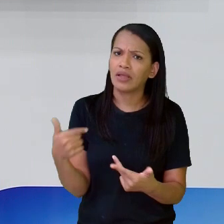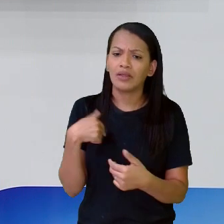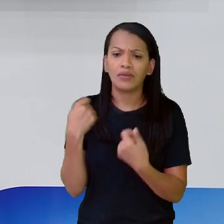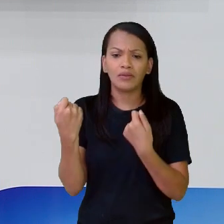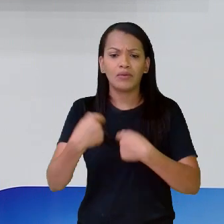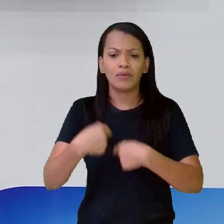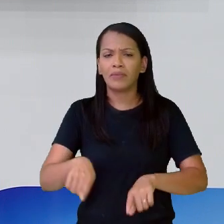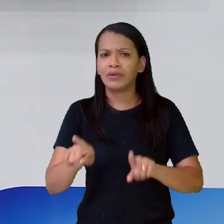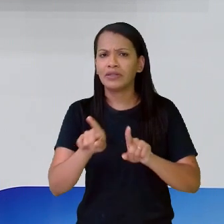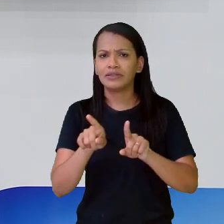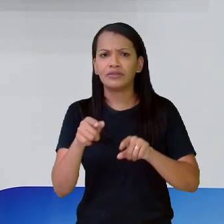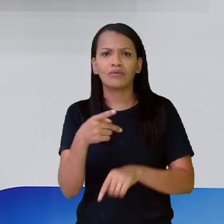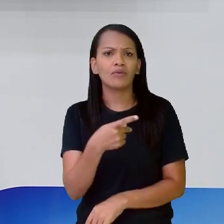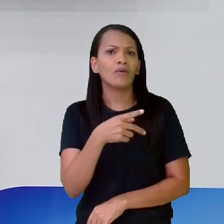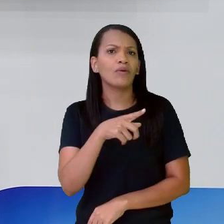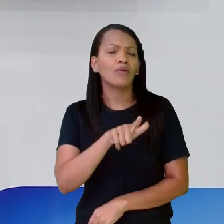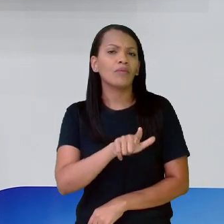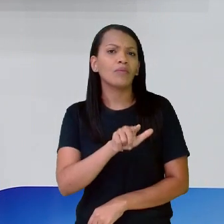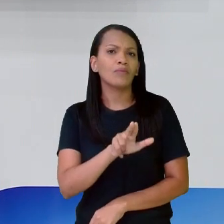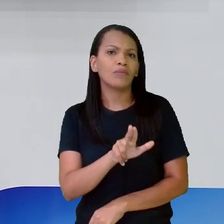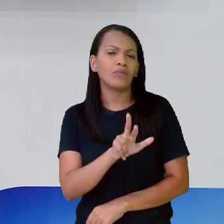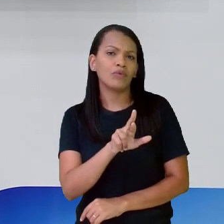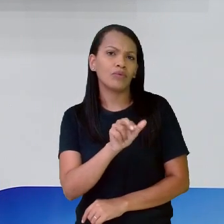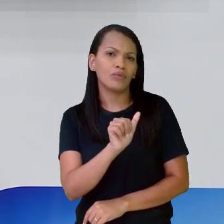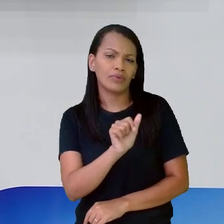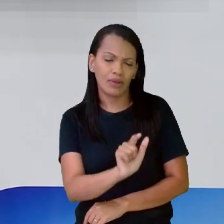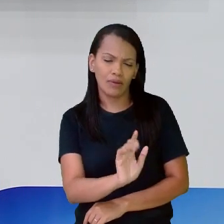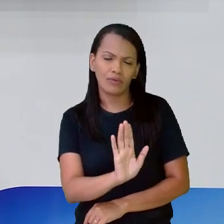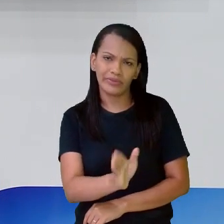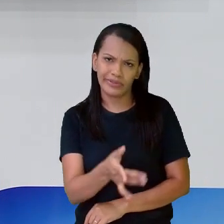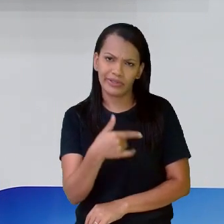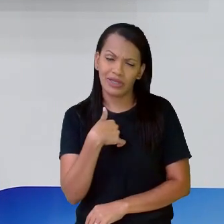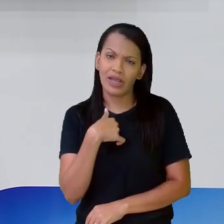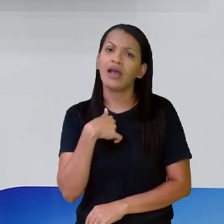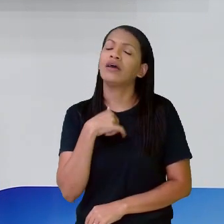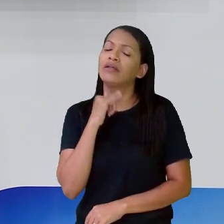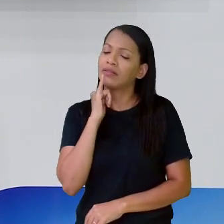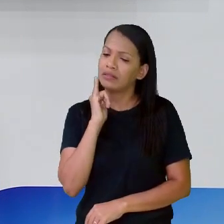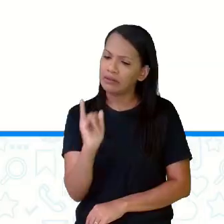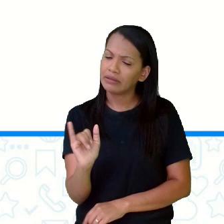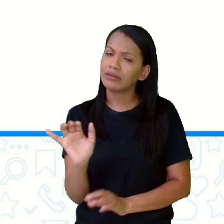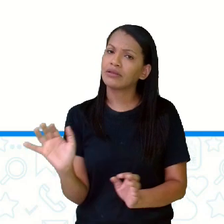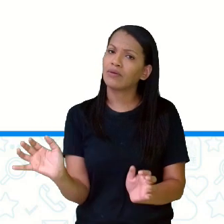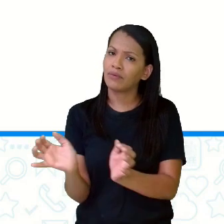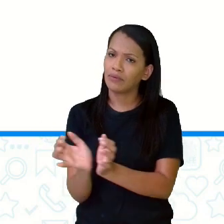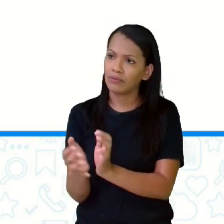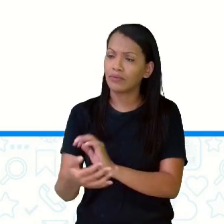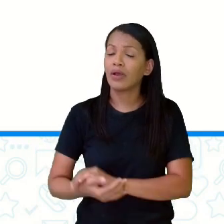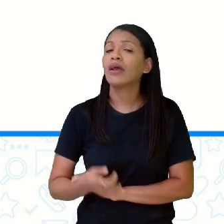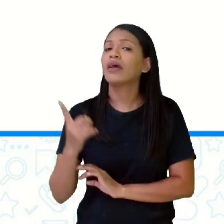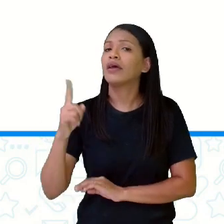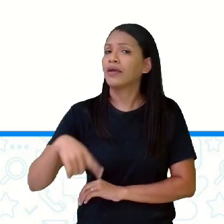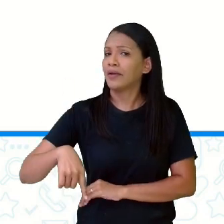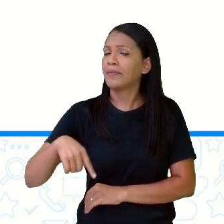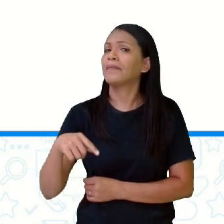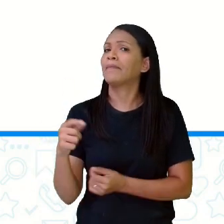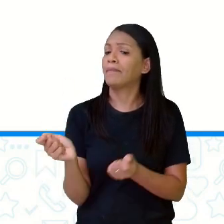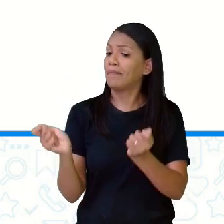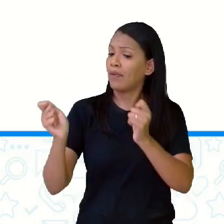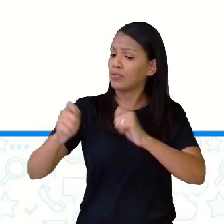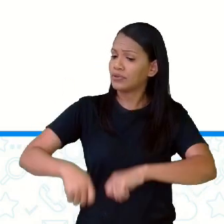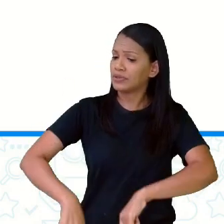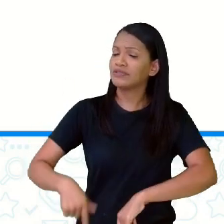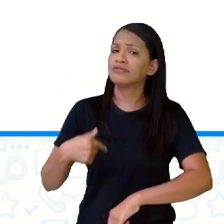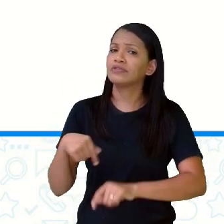preciso colocar ela no plural, porque ela já indica que é um grupo. É possível categorizar